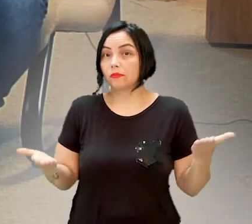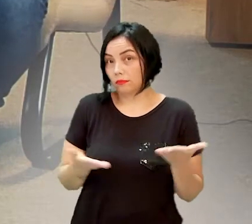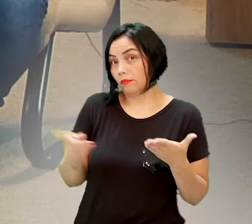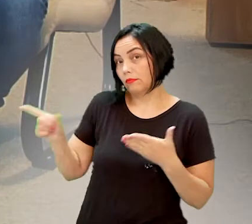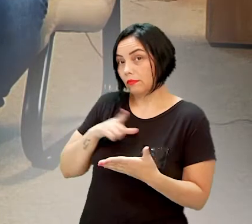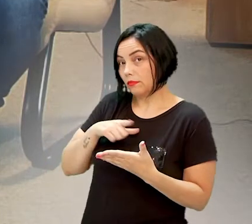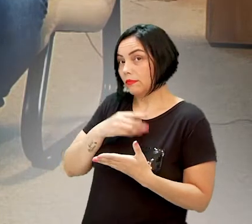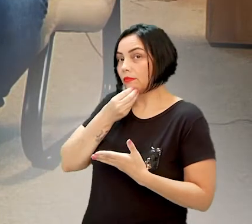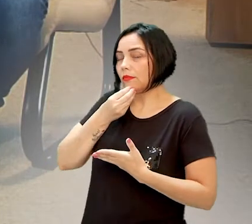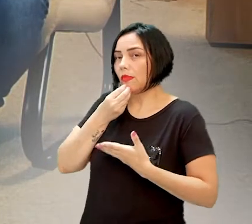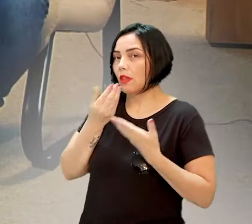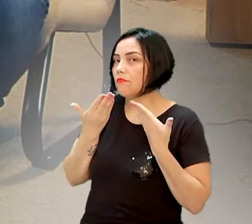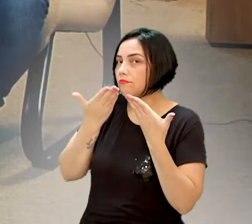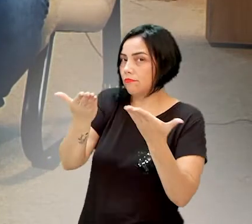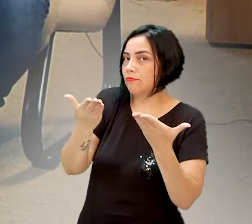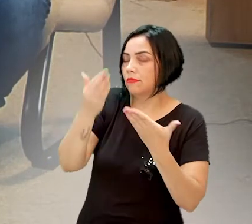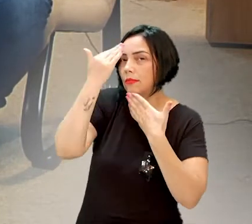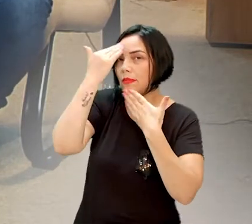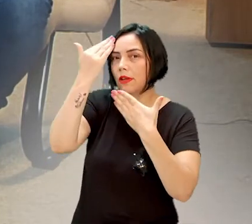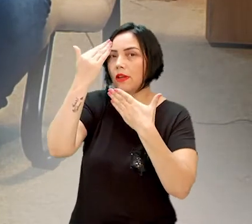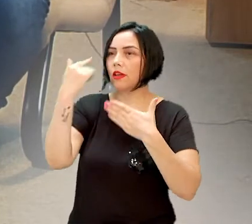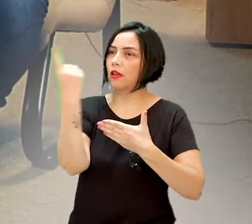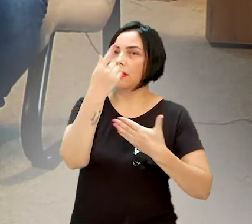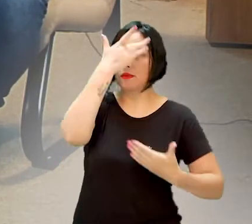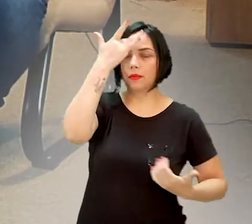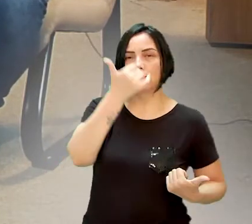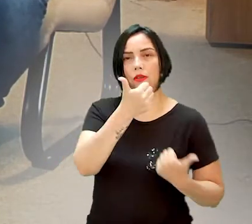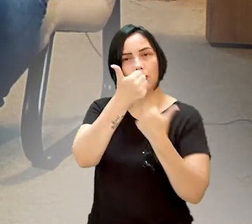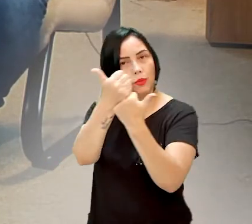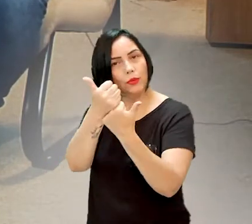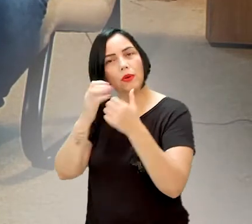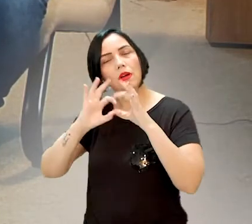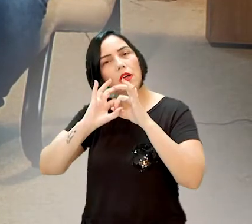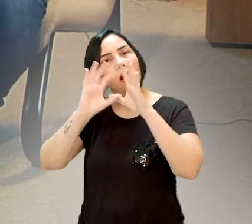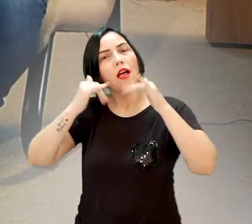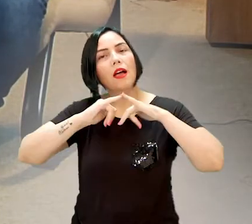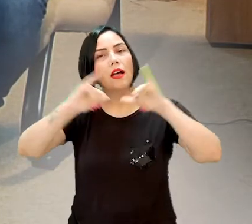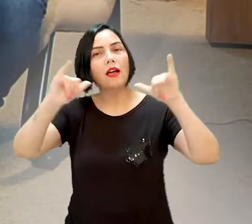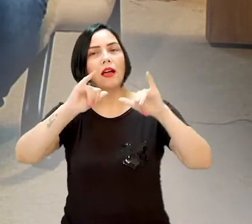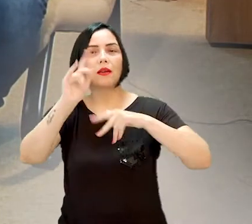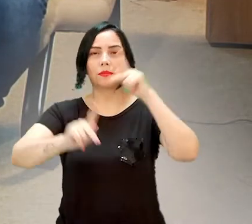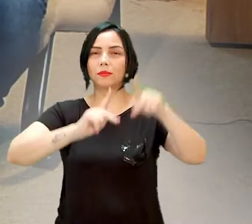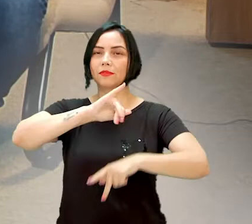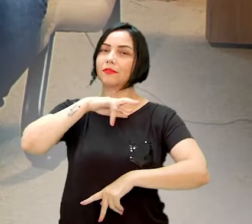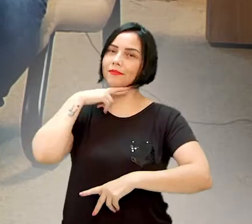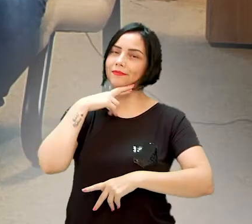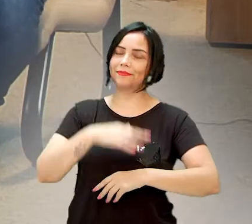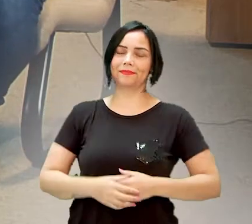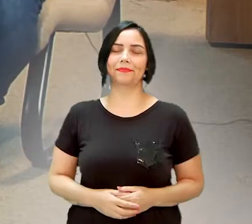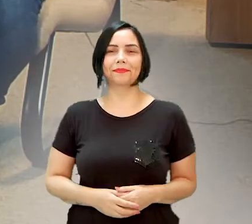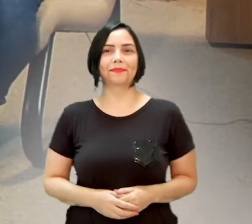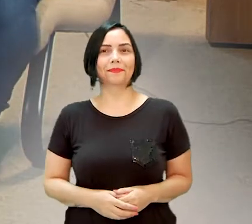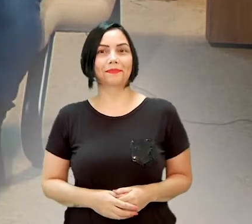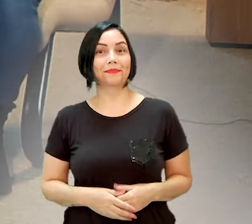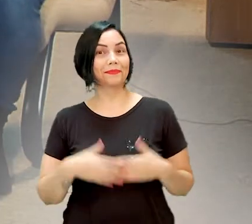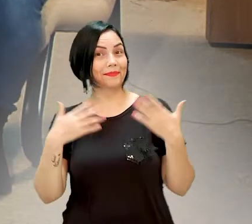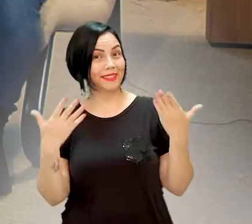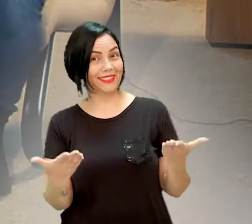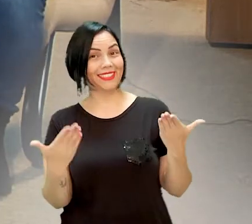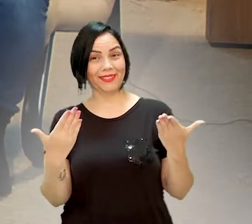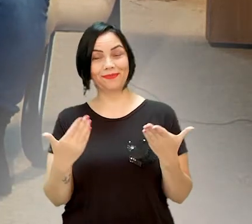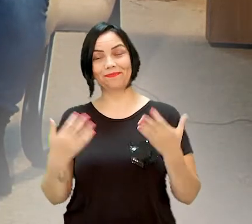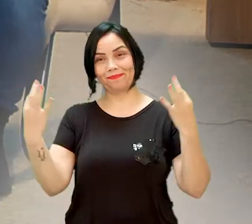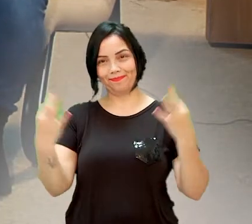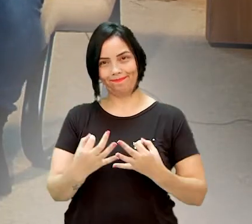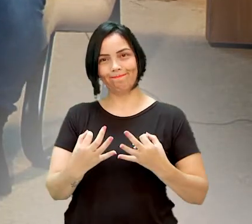oportunidade de agradecer quem te apoiou, seus eleitores, e deixar uma mensagem para a população de Jaraguá do Sul. Perfeito. Vou até